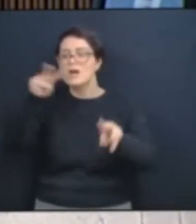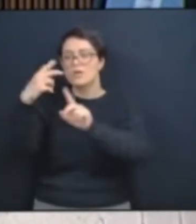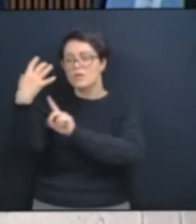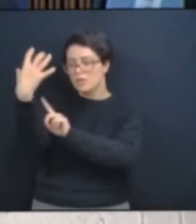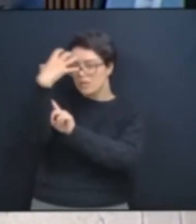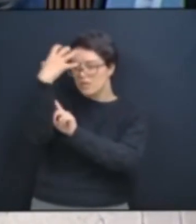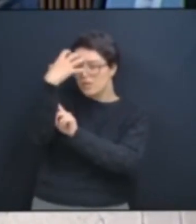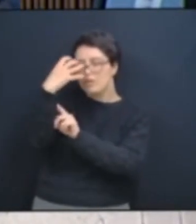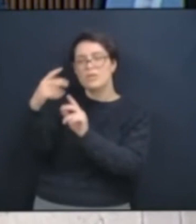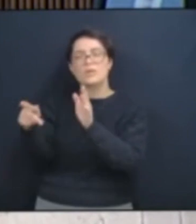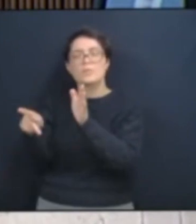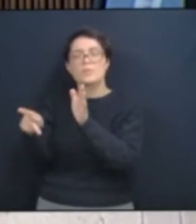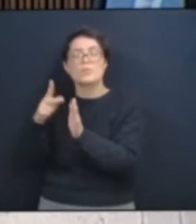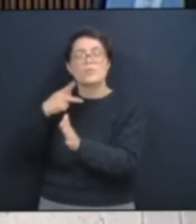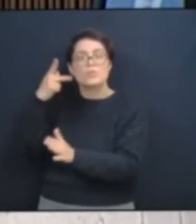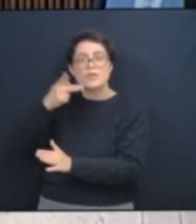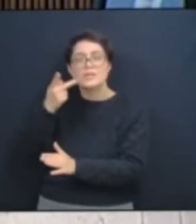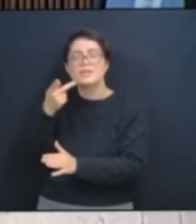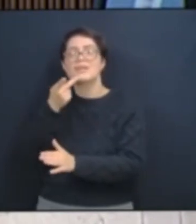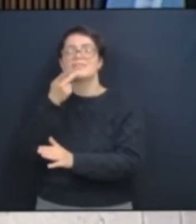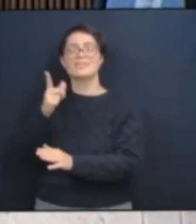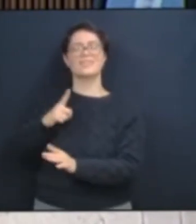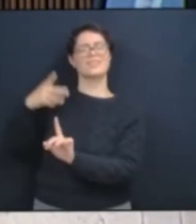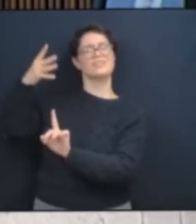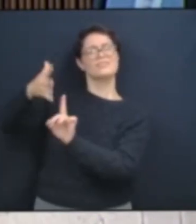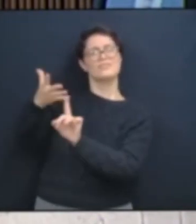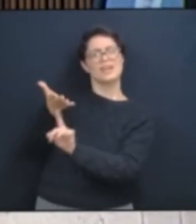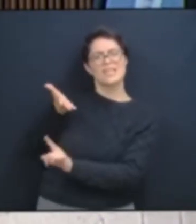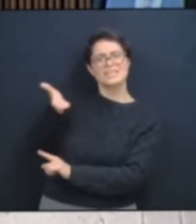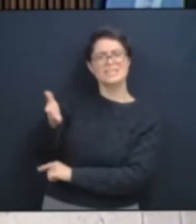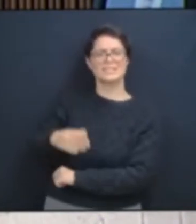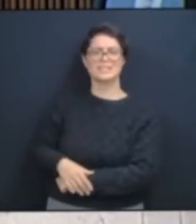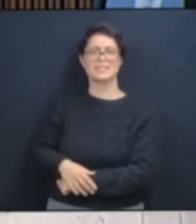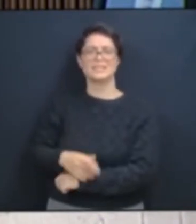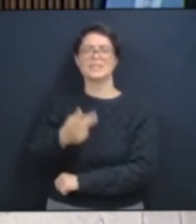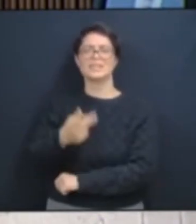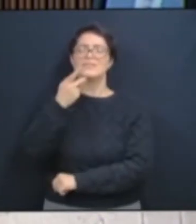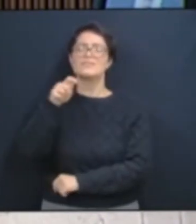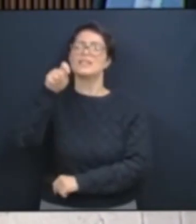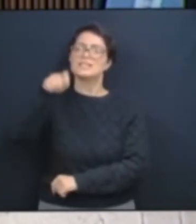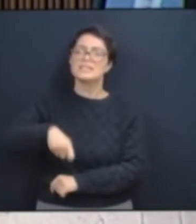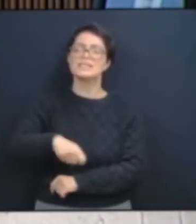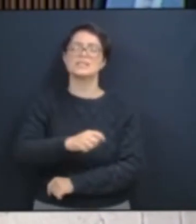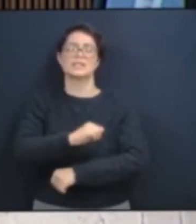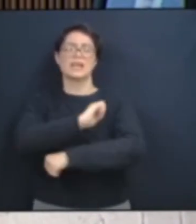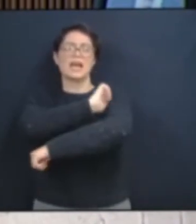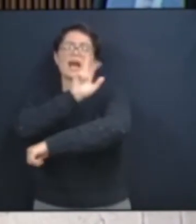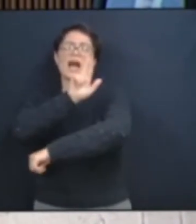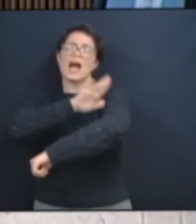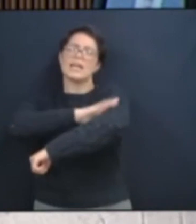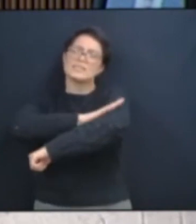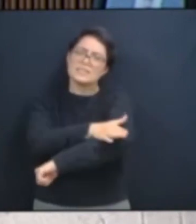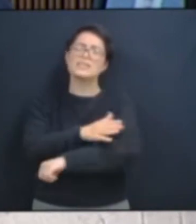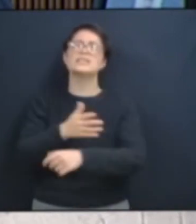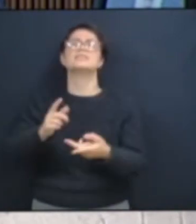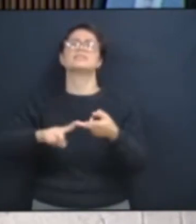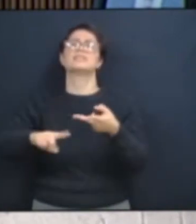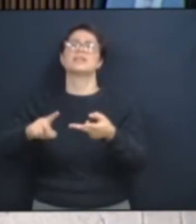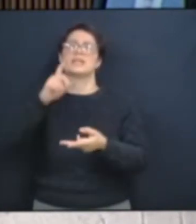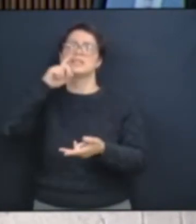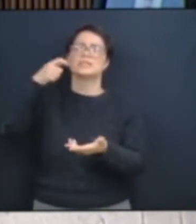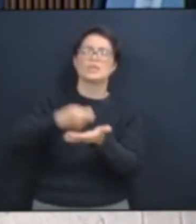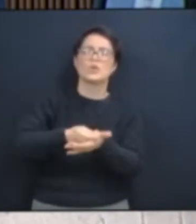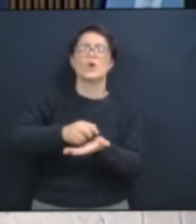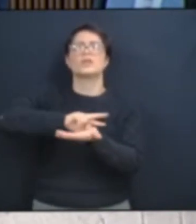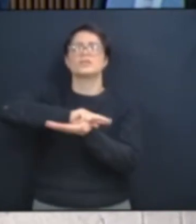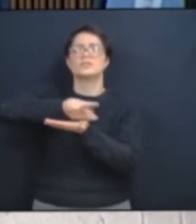de agressão, de referência a racista, sim, a homofóbico, sim, a ditador, sim, e outras coisas mais.